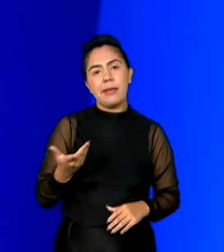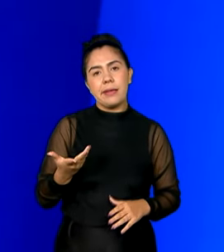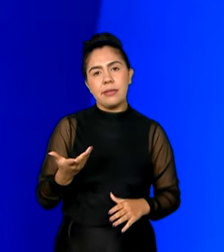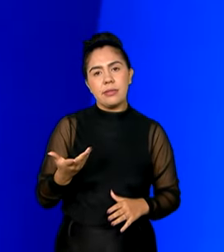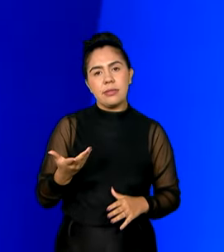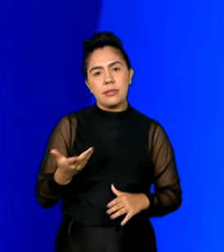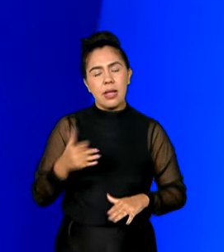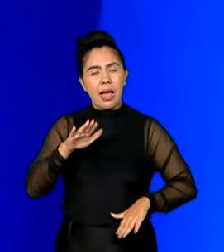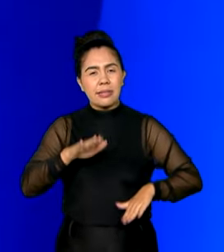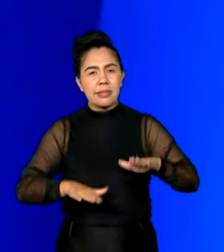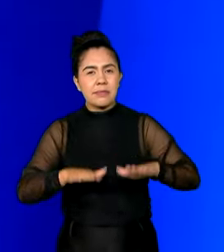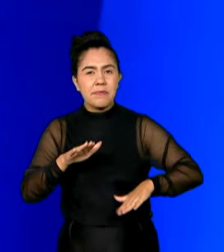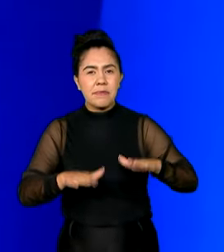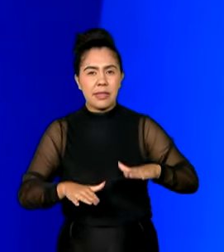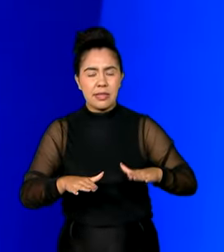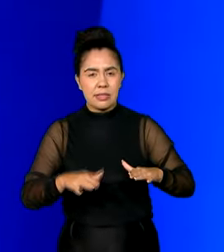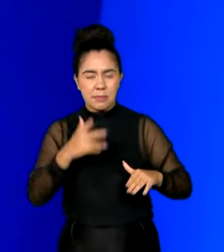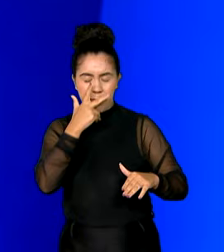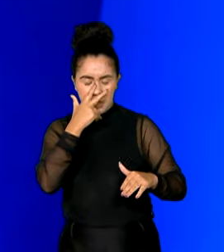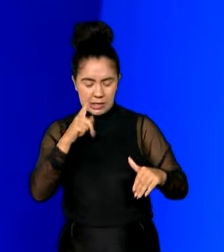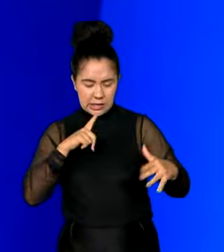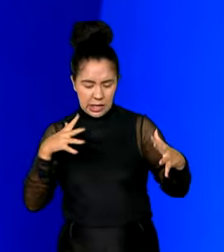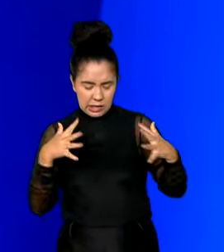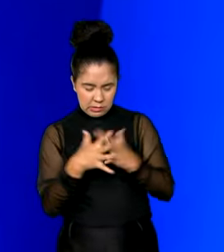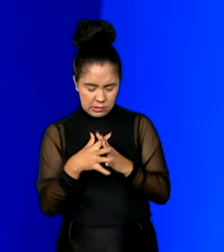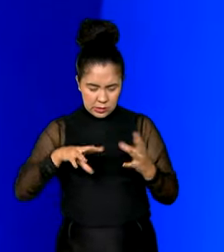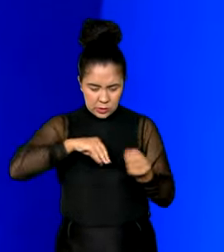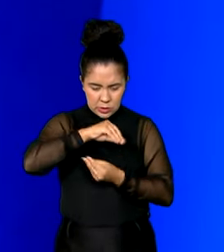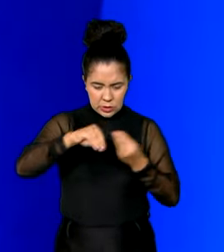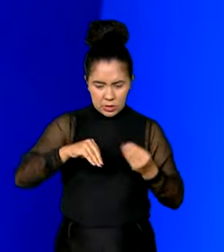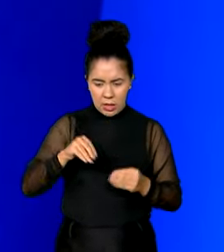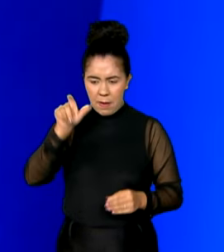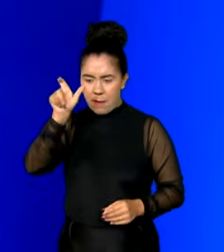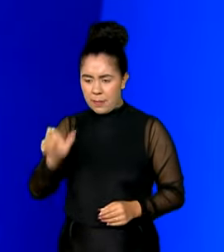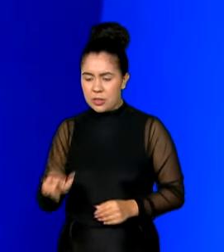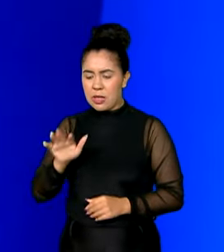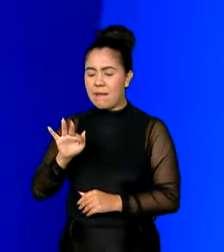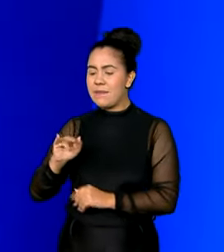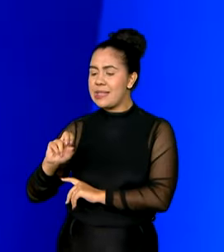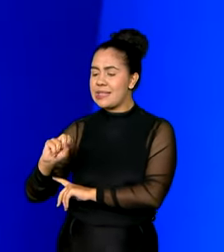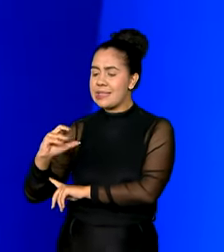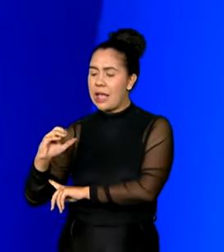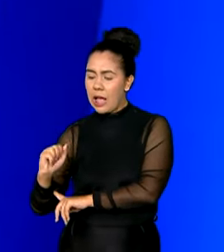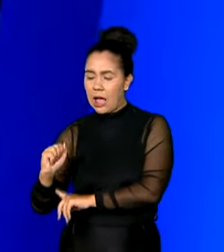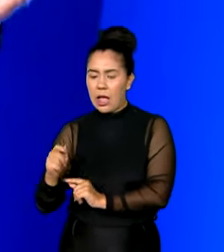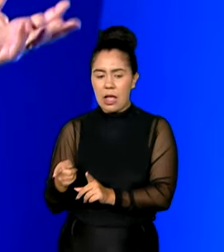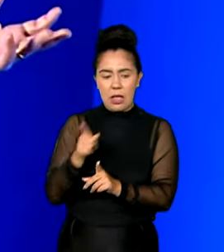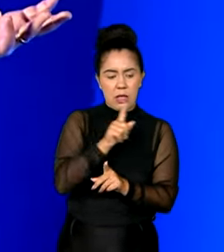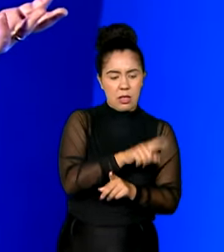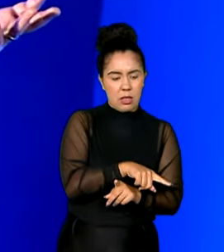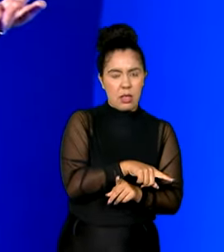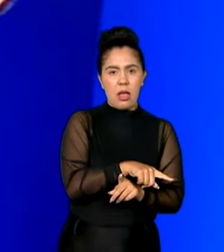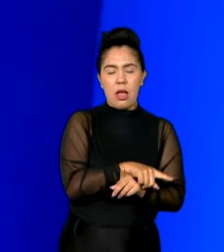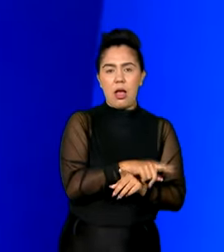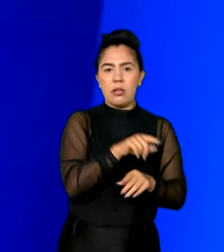confundem um pouco com a pessoa física também. Porque o dono da empresa não é um grande empresário. Então, ele não tem